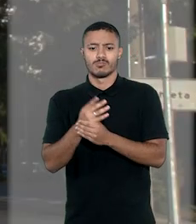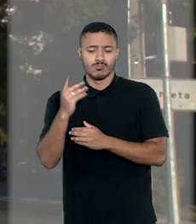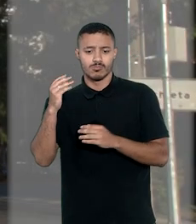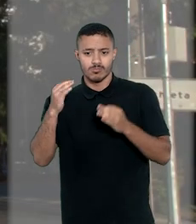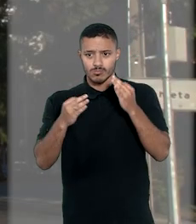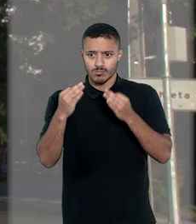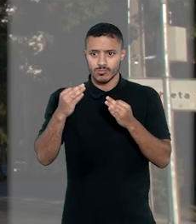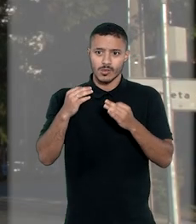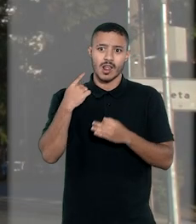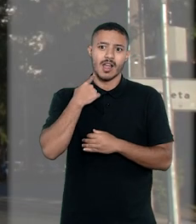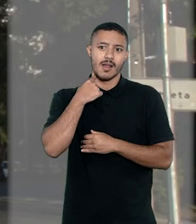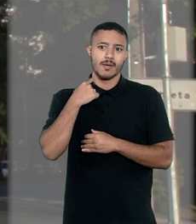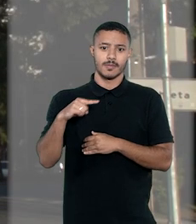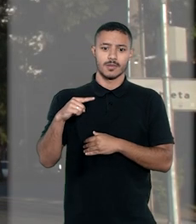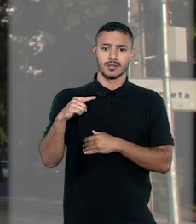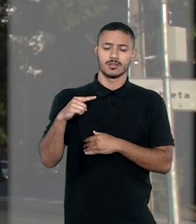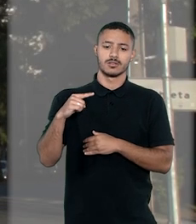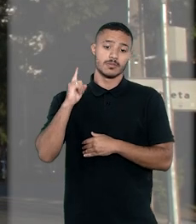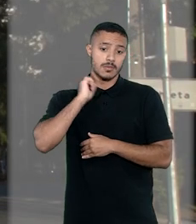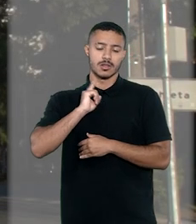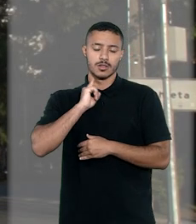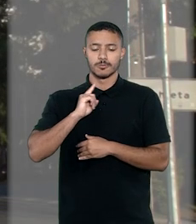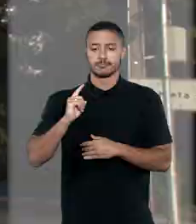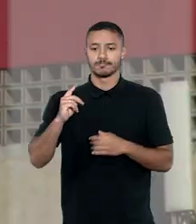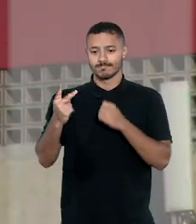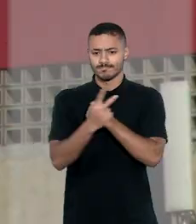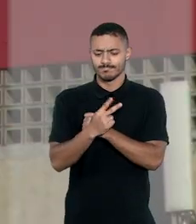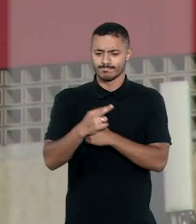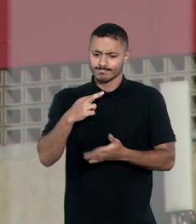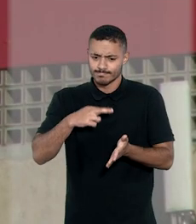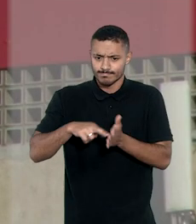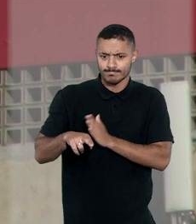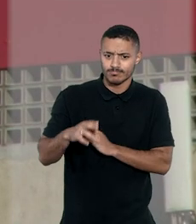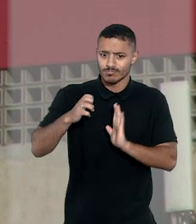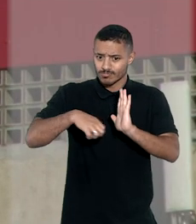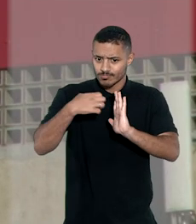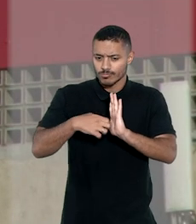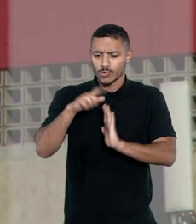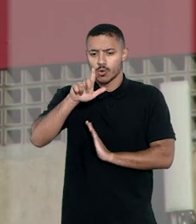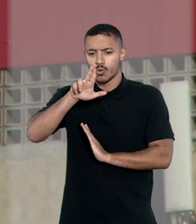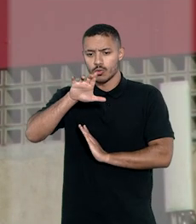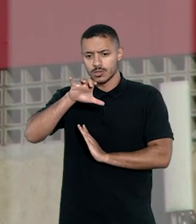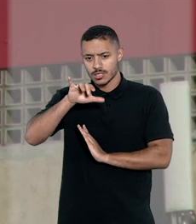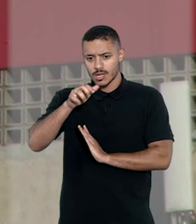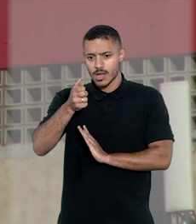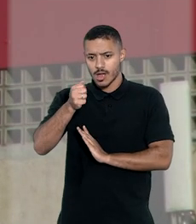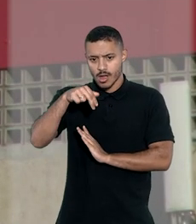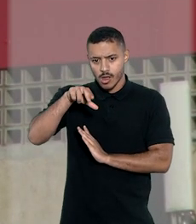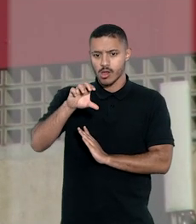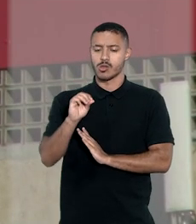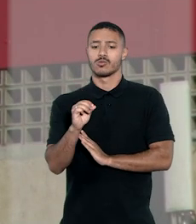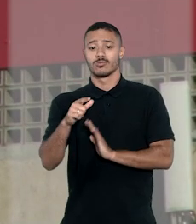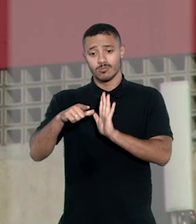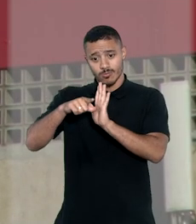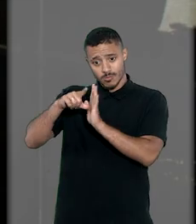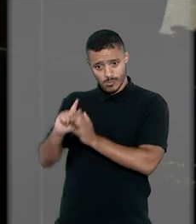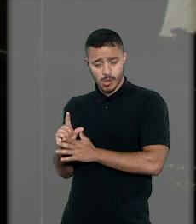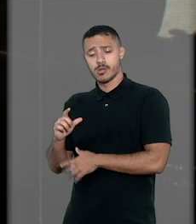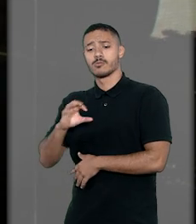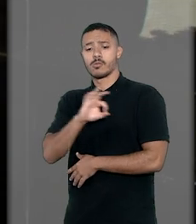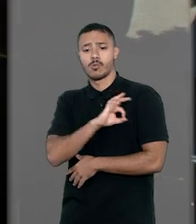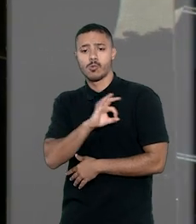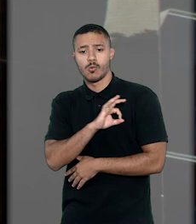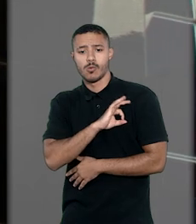Tribunal de Justiça de Minas Gerais, que a pedido da defesa havia anulado a condenação do empresário Luciano Fará Nascimento